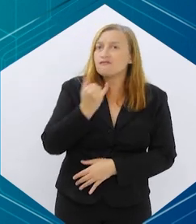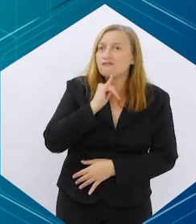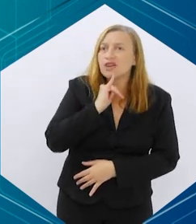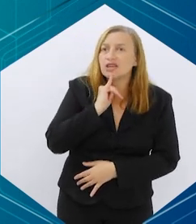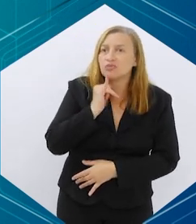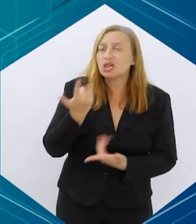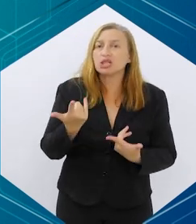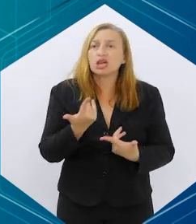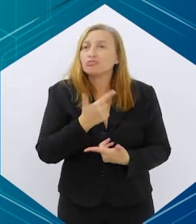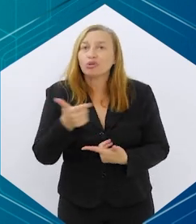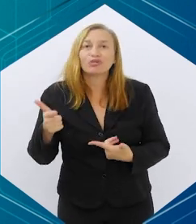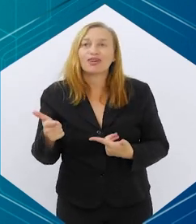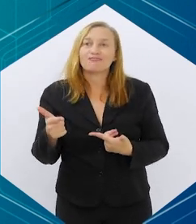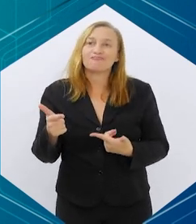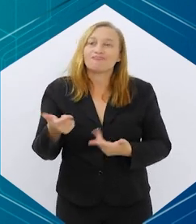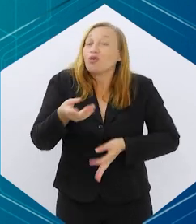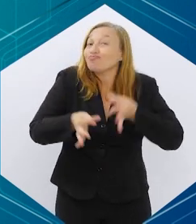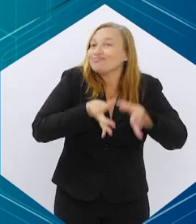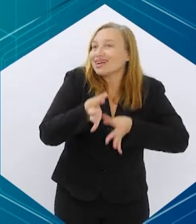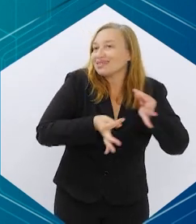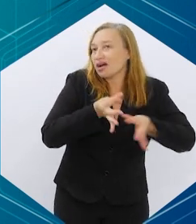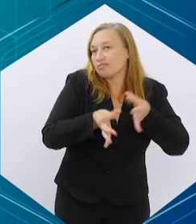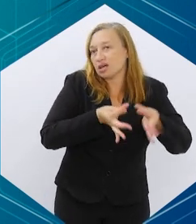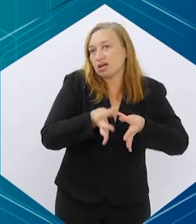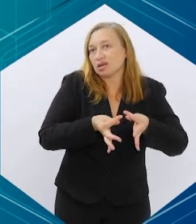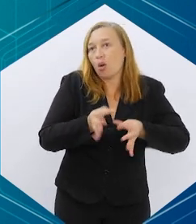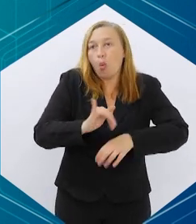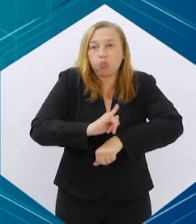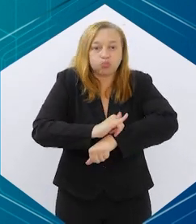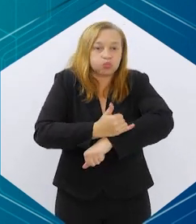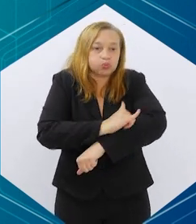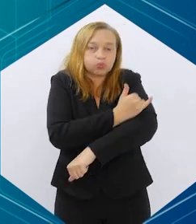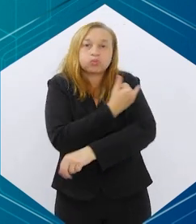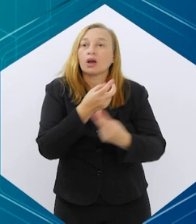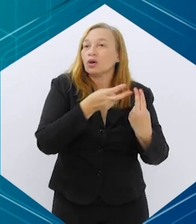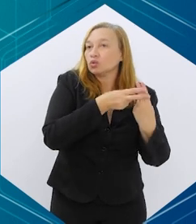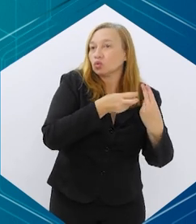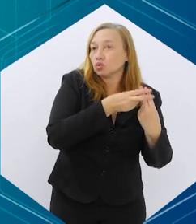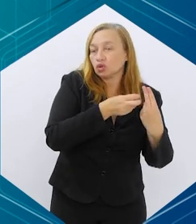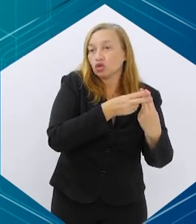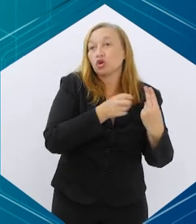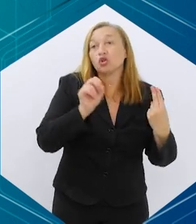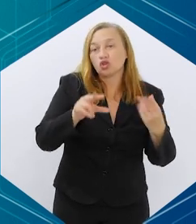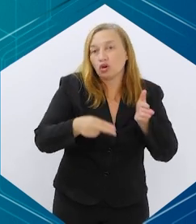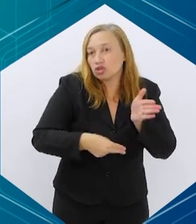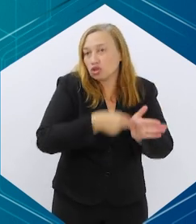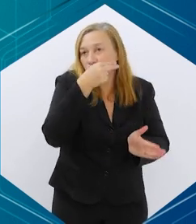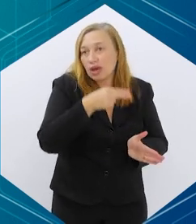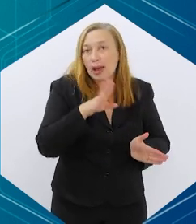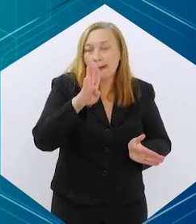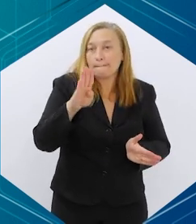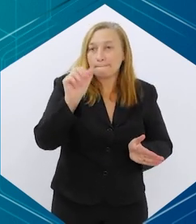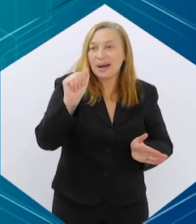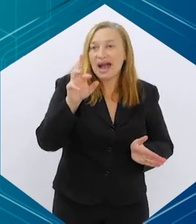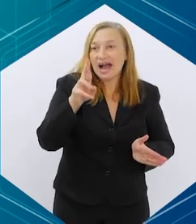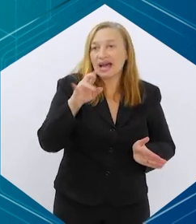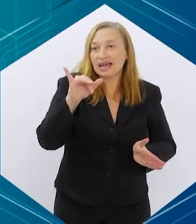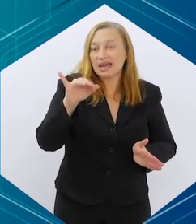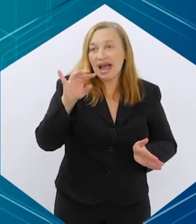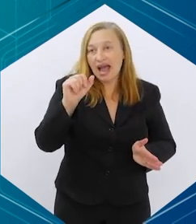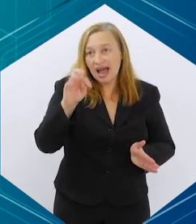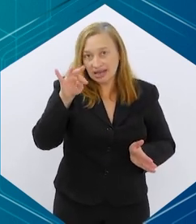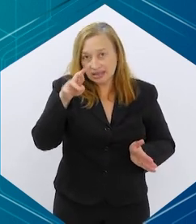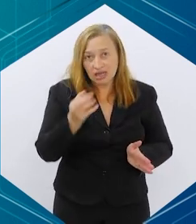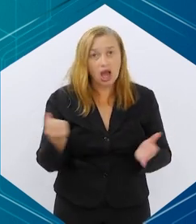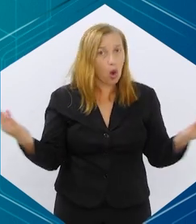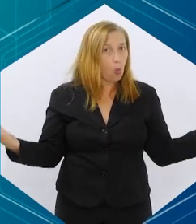infelizmente, a gente não tem tratamento para a obesidade no SUS, exceto cirurgia bariátrica, que é um